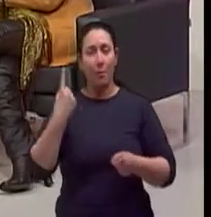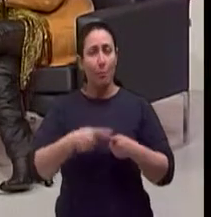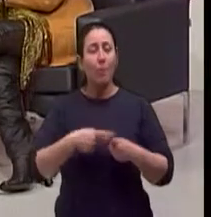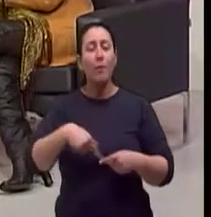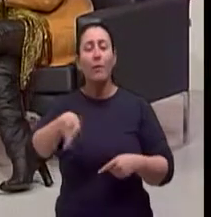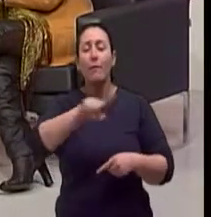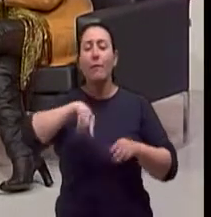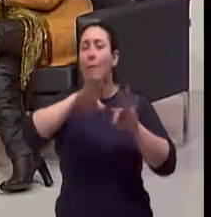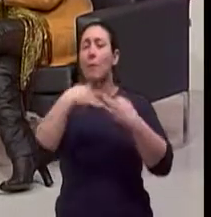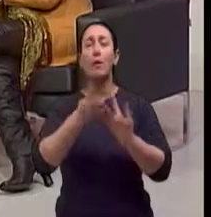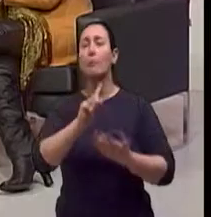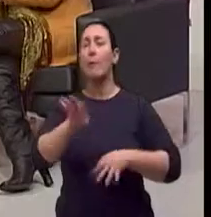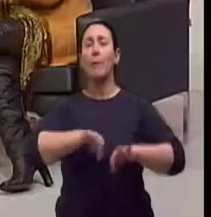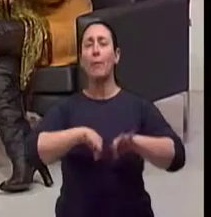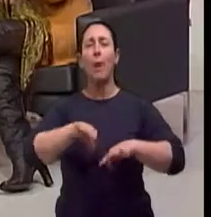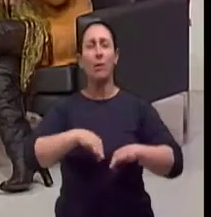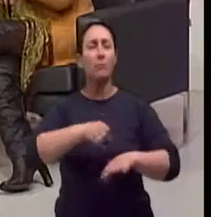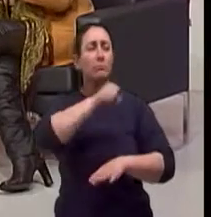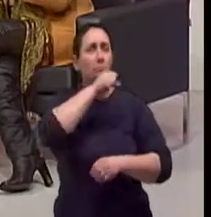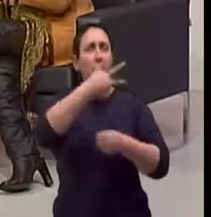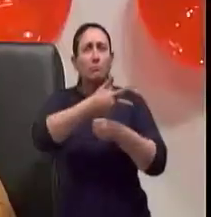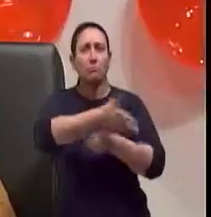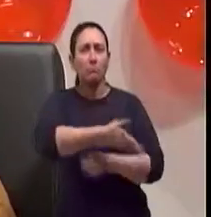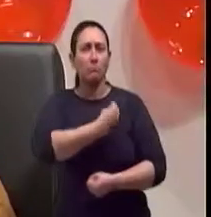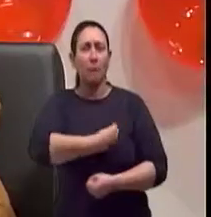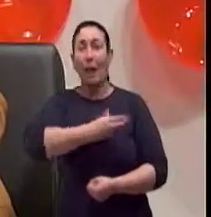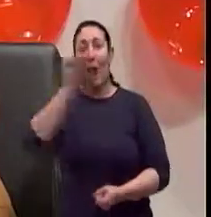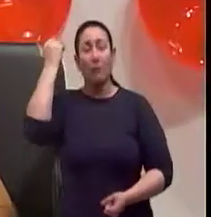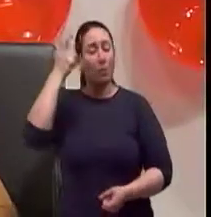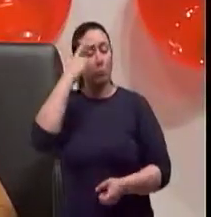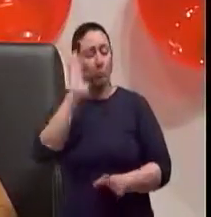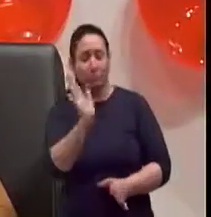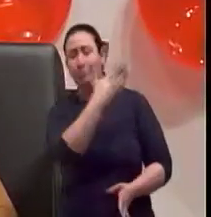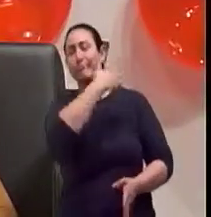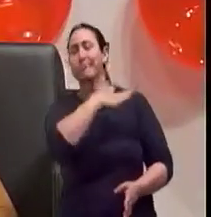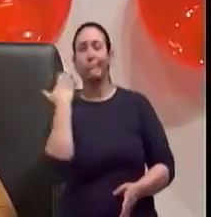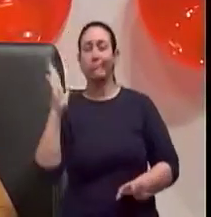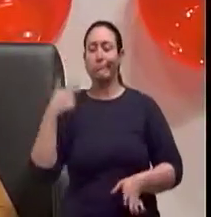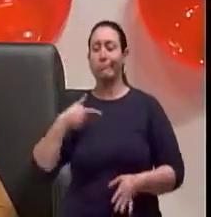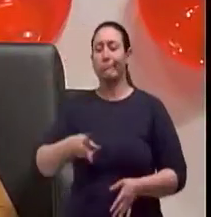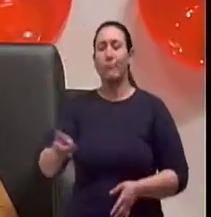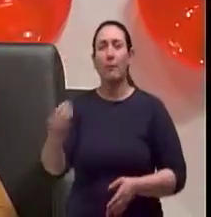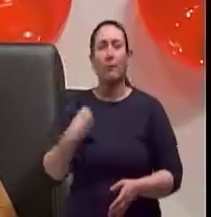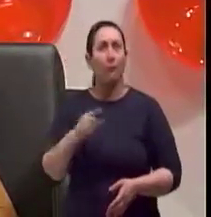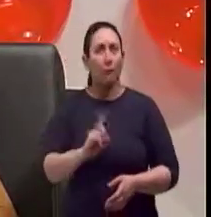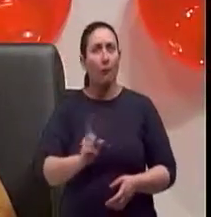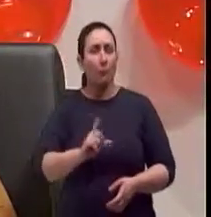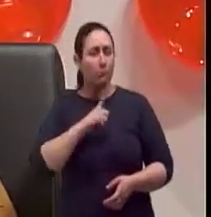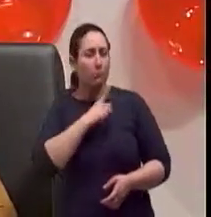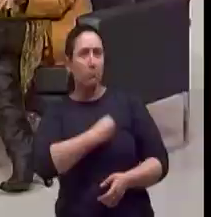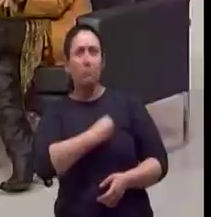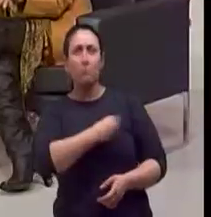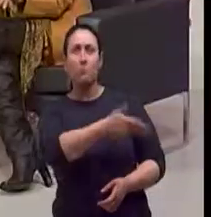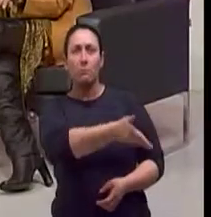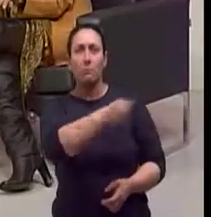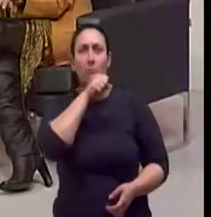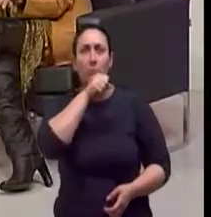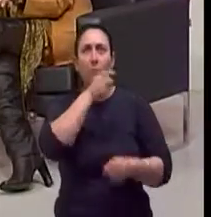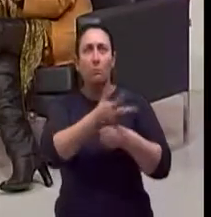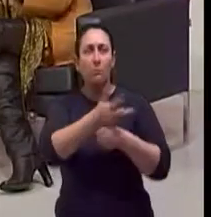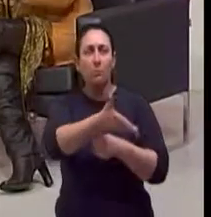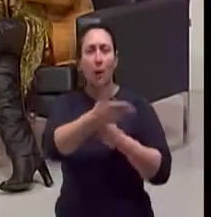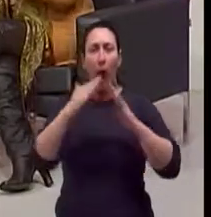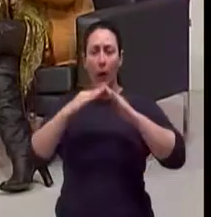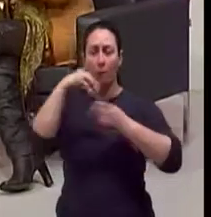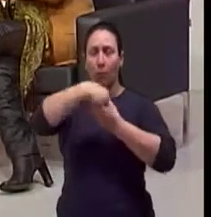novo momento. Não, é verdade. Nem as pessoas estavam preparadas para viverem tanto. Que nem eu disse antes, a velhice é uma novidade na sociedade,